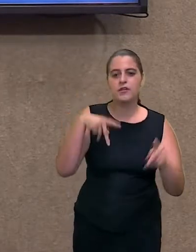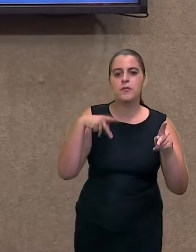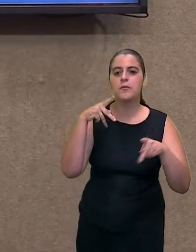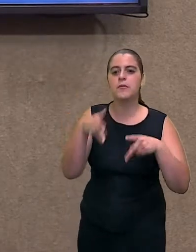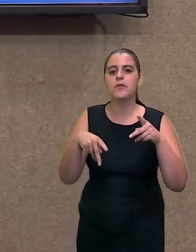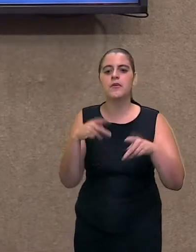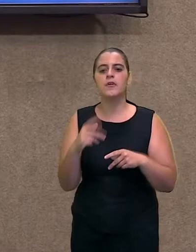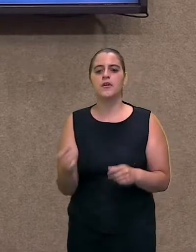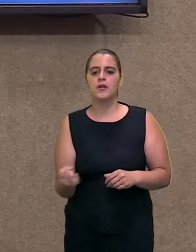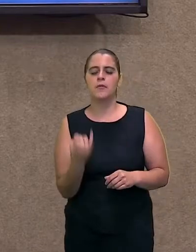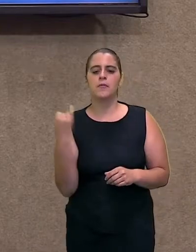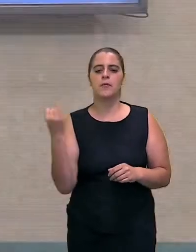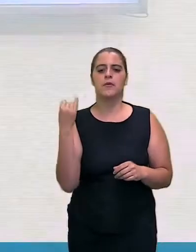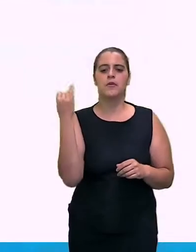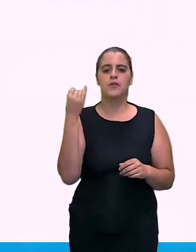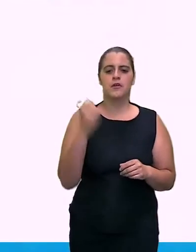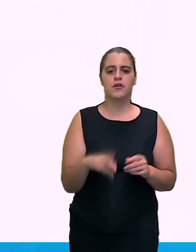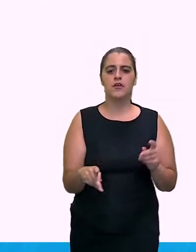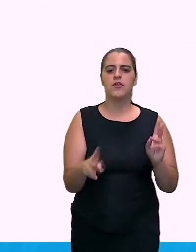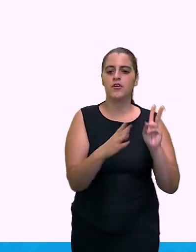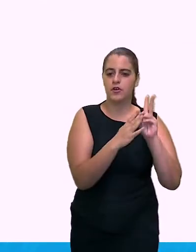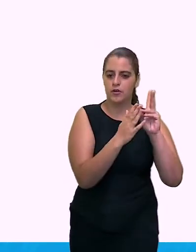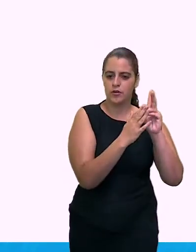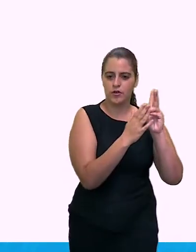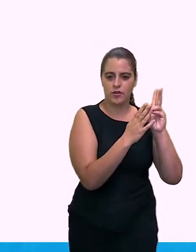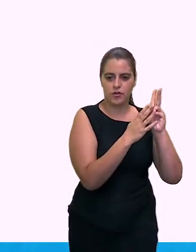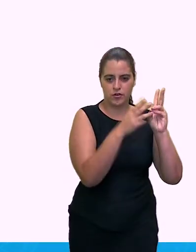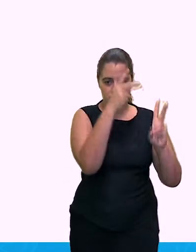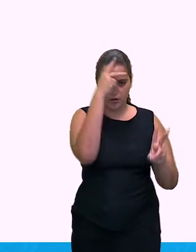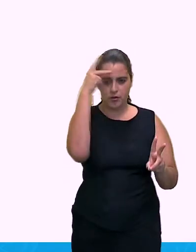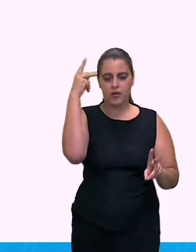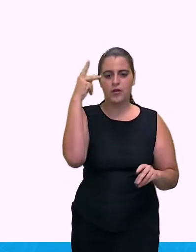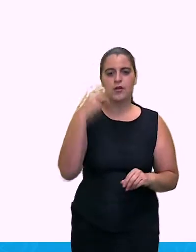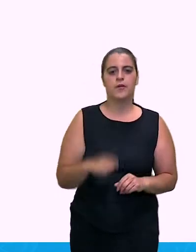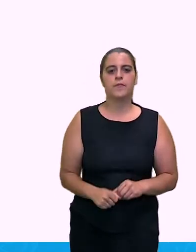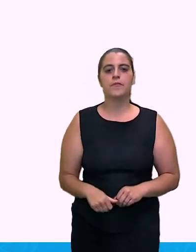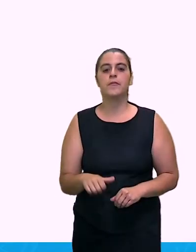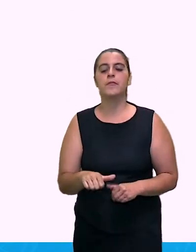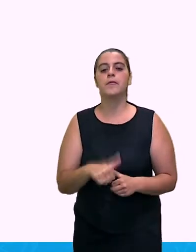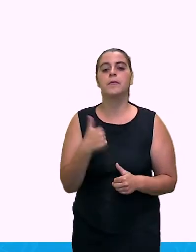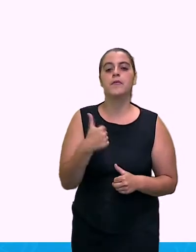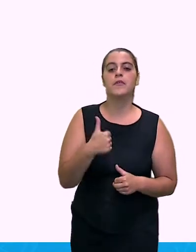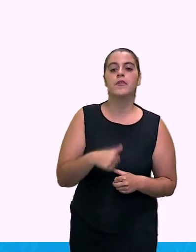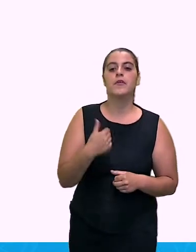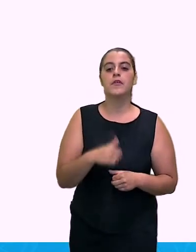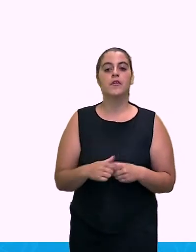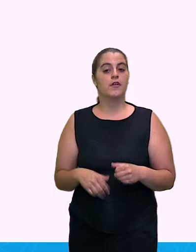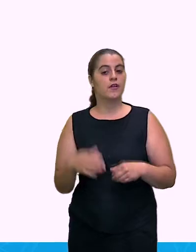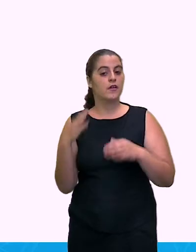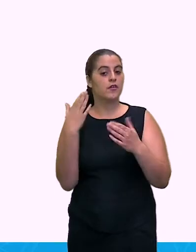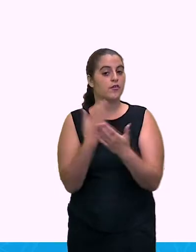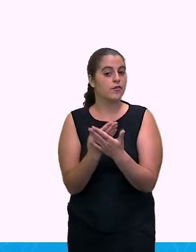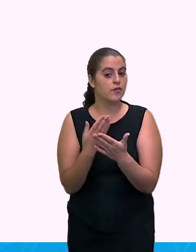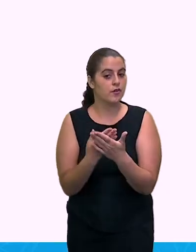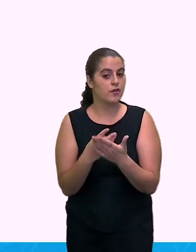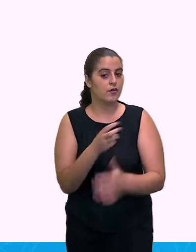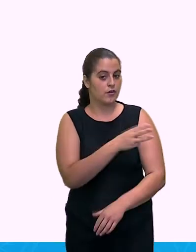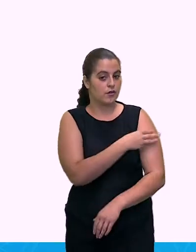do nosso país. Vamos lá. A habilidade que será trabalhada, a habilidade 1 de história, do terceiro ano,